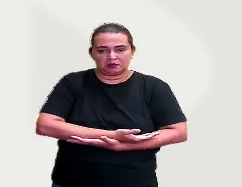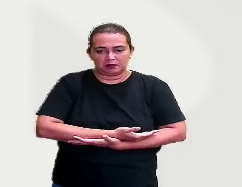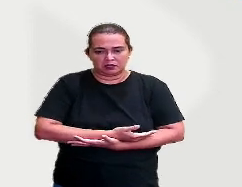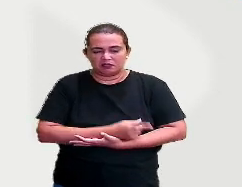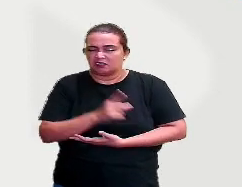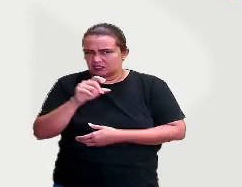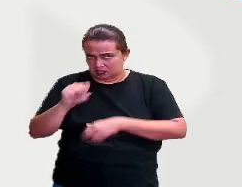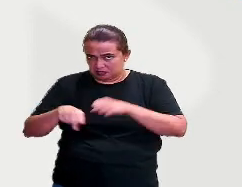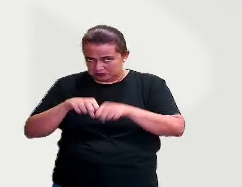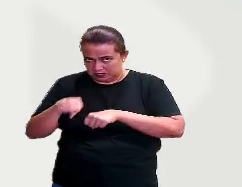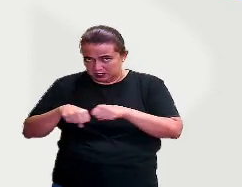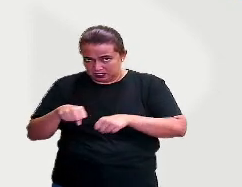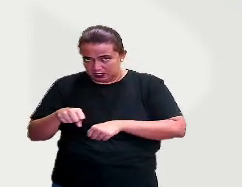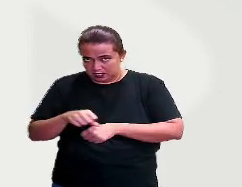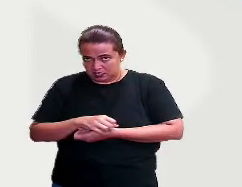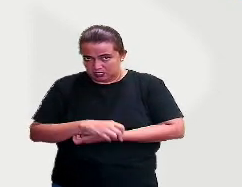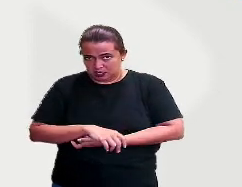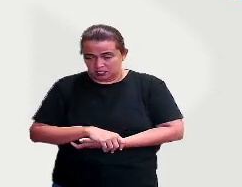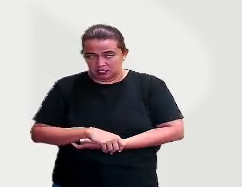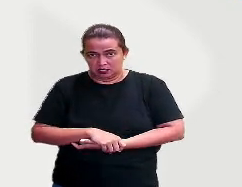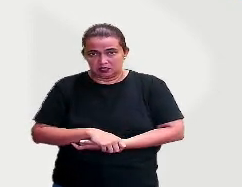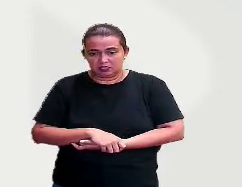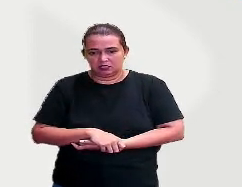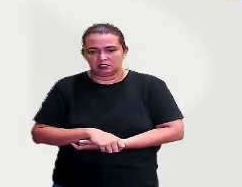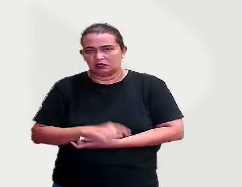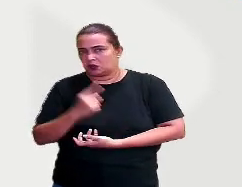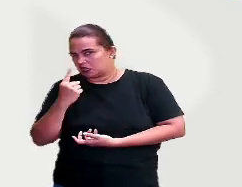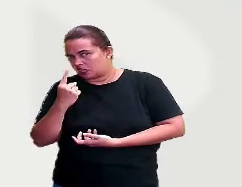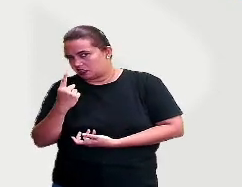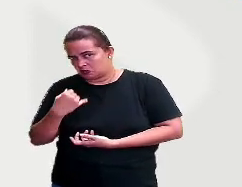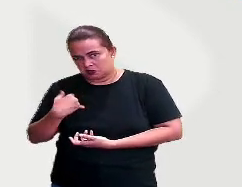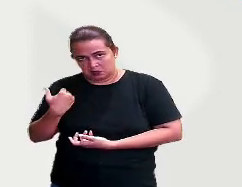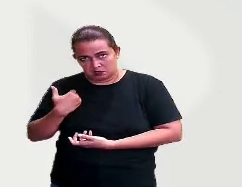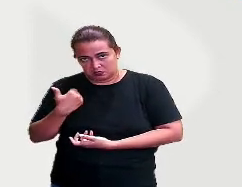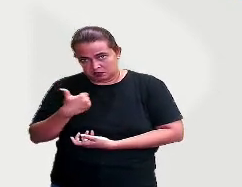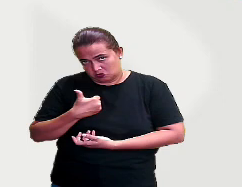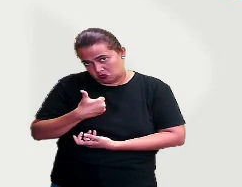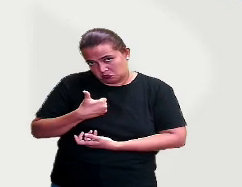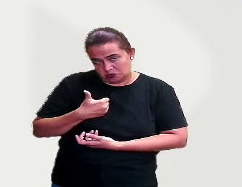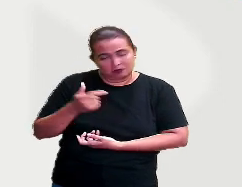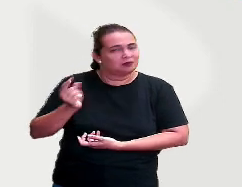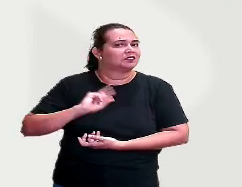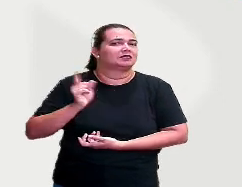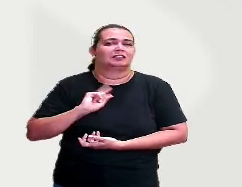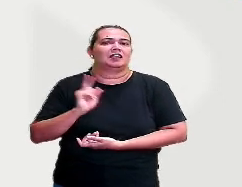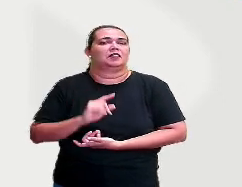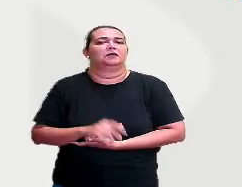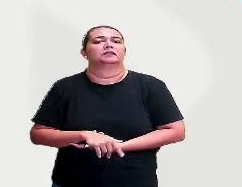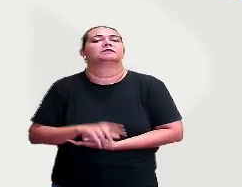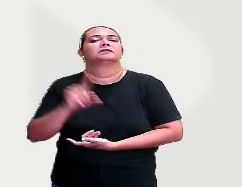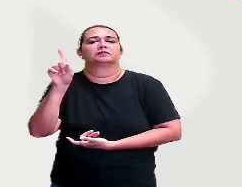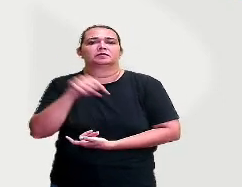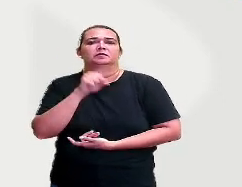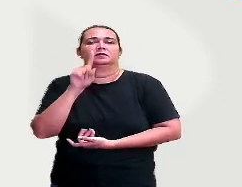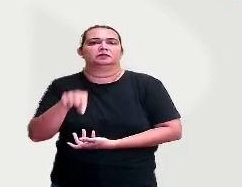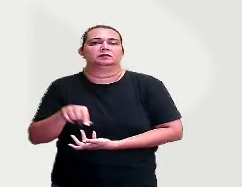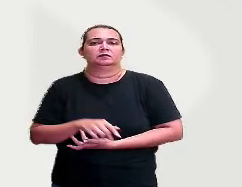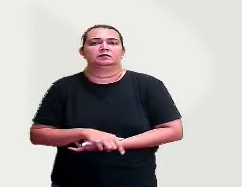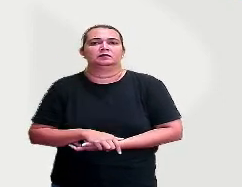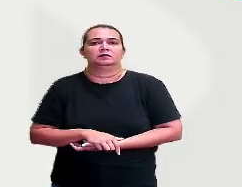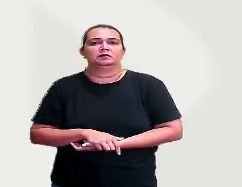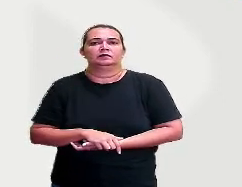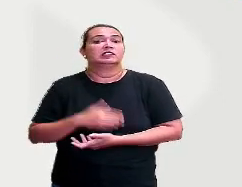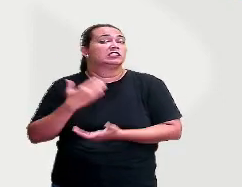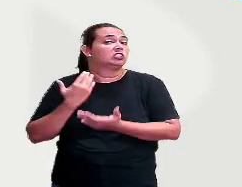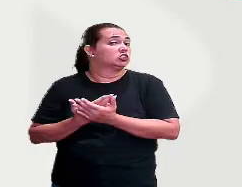bicicleta quando você era bem pequenininho? Com um aninho? Não, né? Então, vamos marcar um X aqui. E